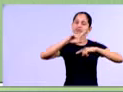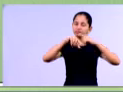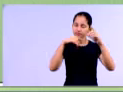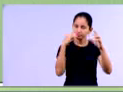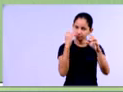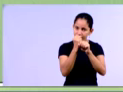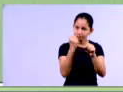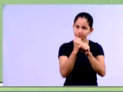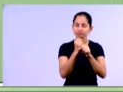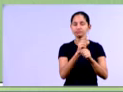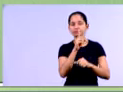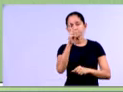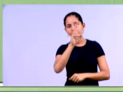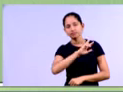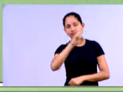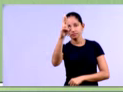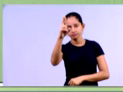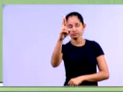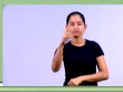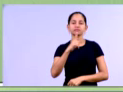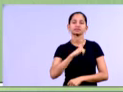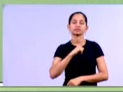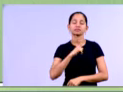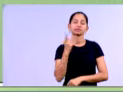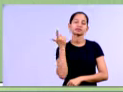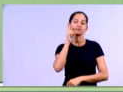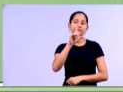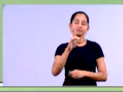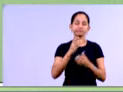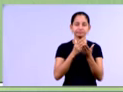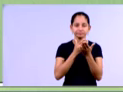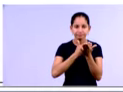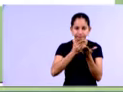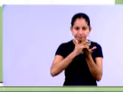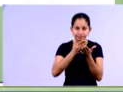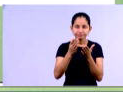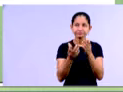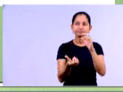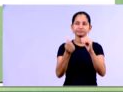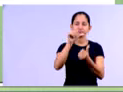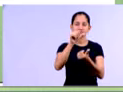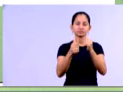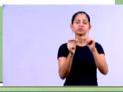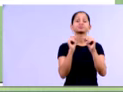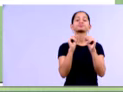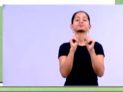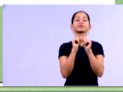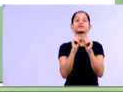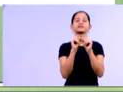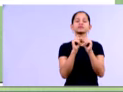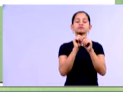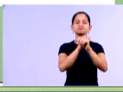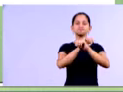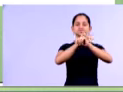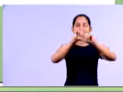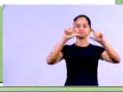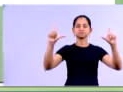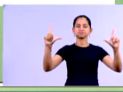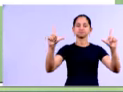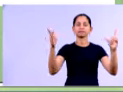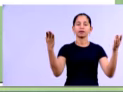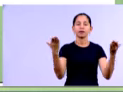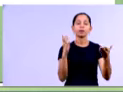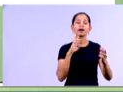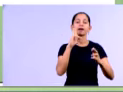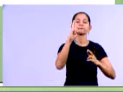né, do grupo. Então, aí, vamos verificar a nossa análise vertical, como é que ficou dessa primeira questão, né, para